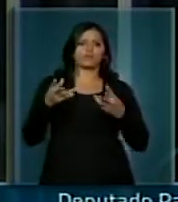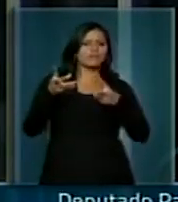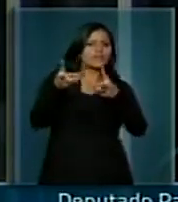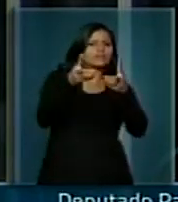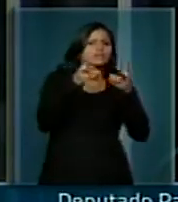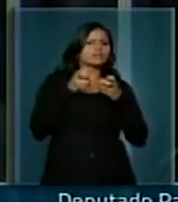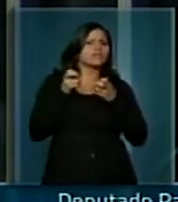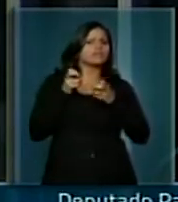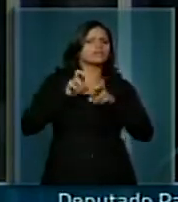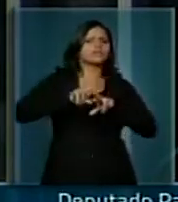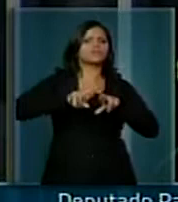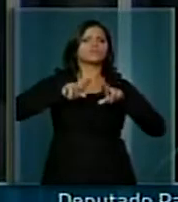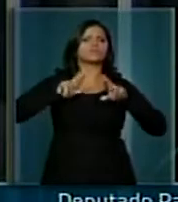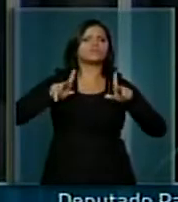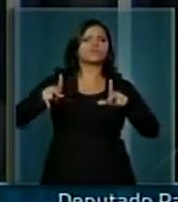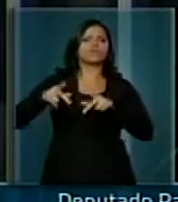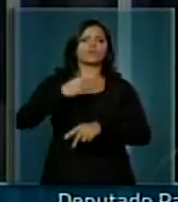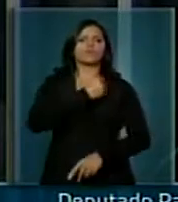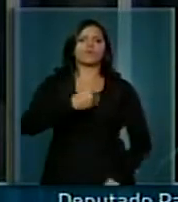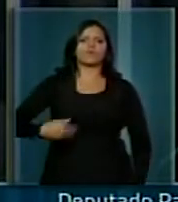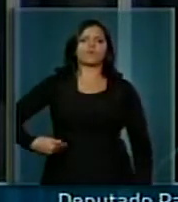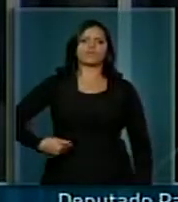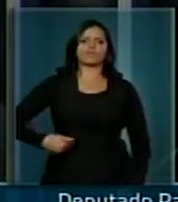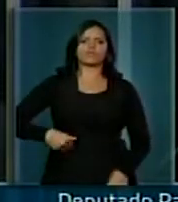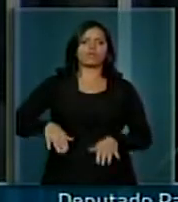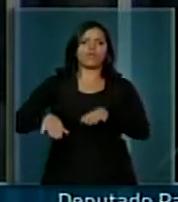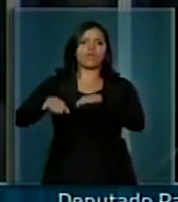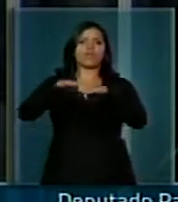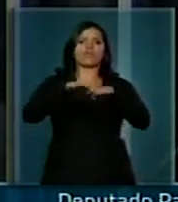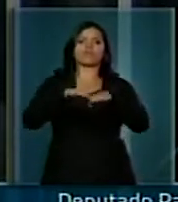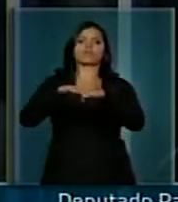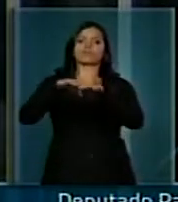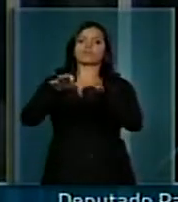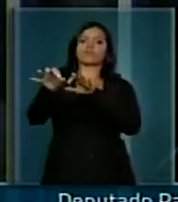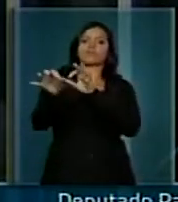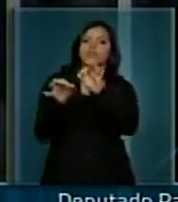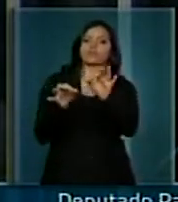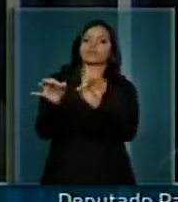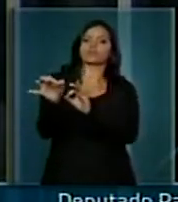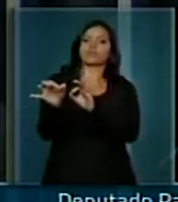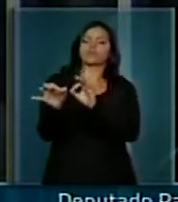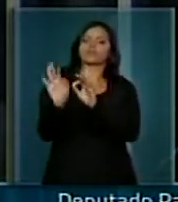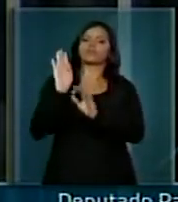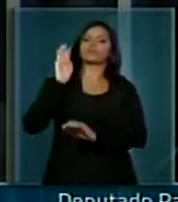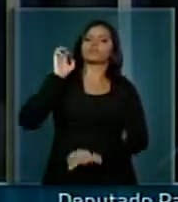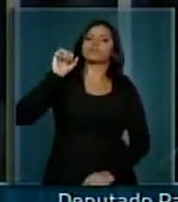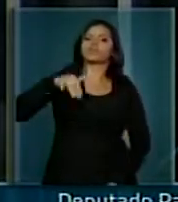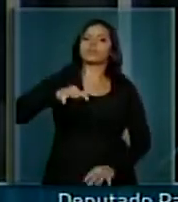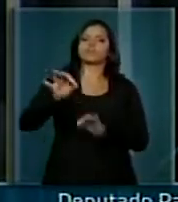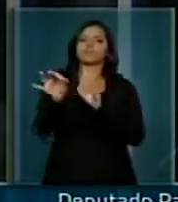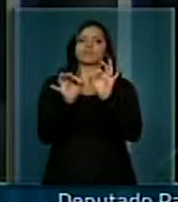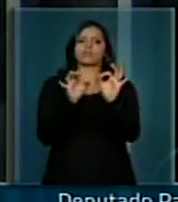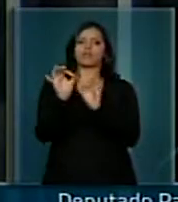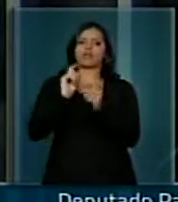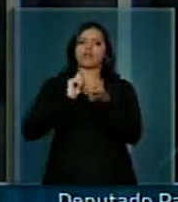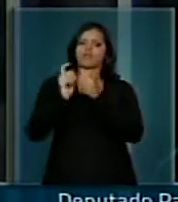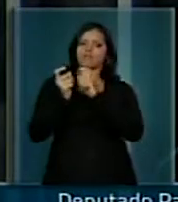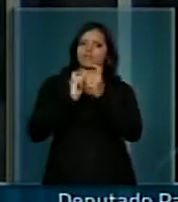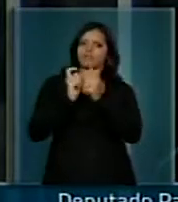a diferença entre um governo equilibrado, organizado e bem preparado